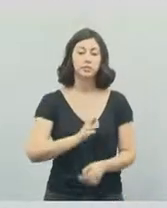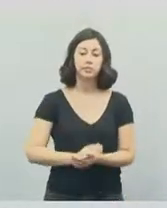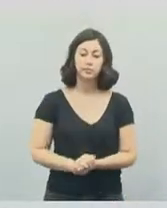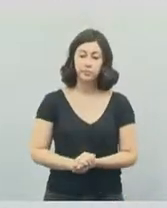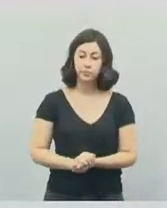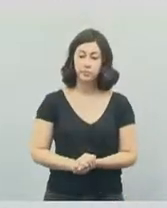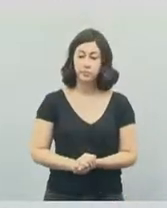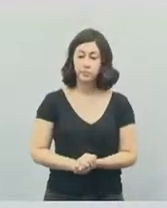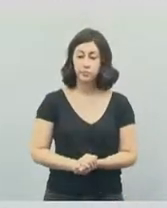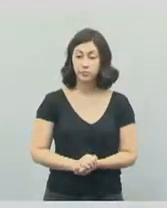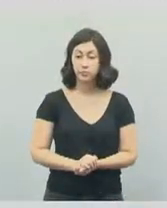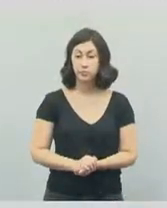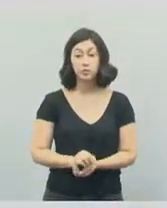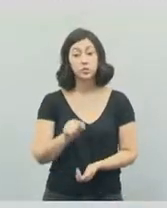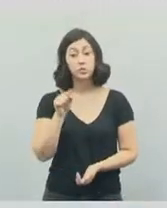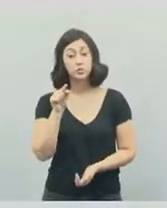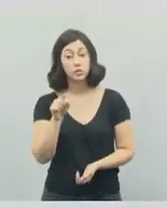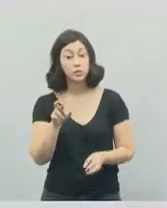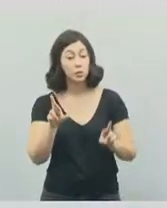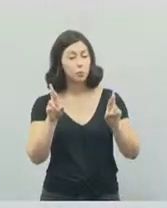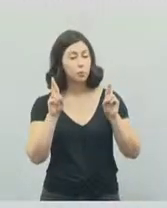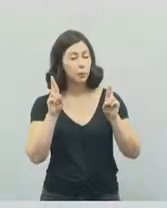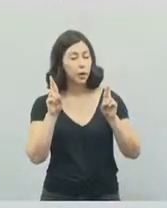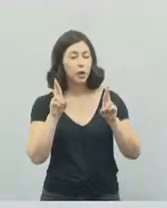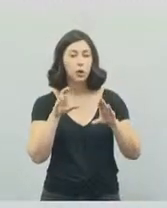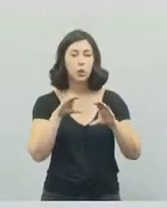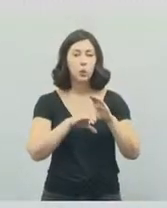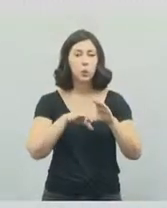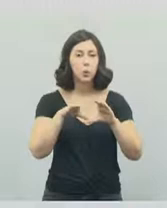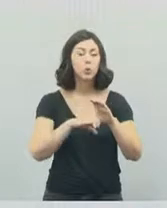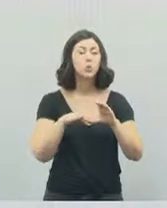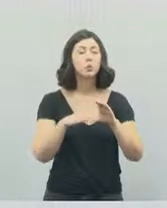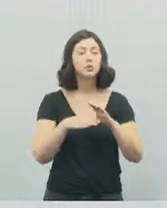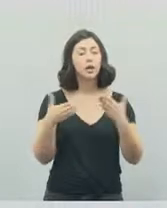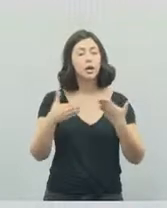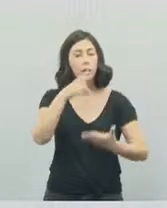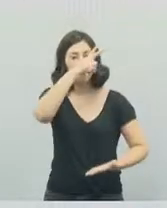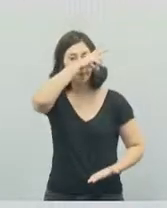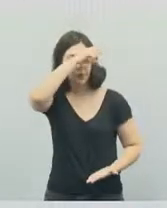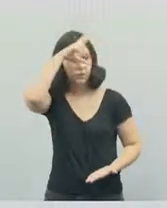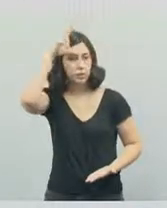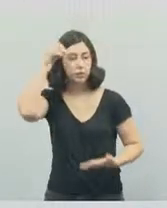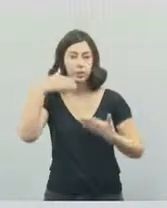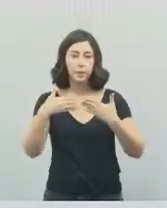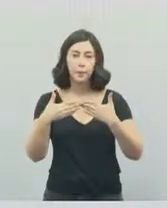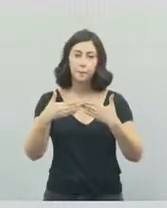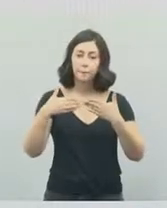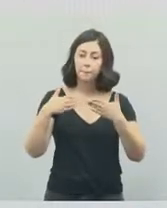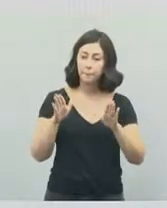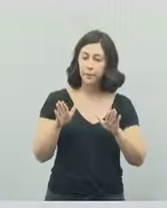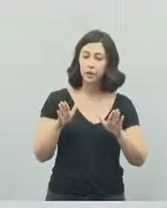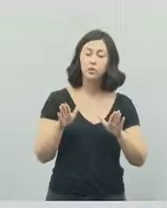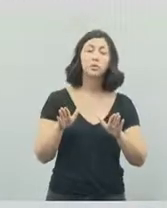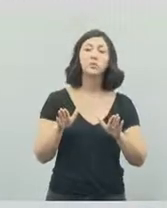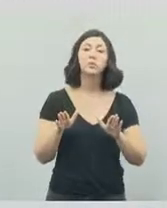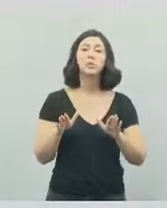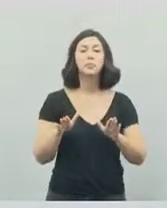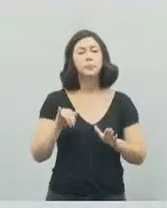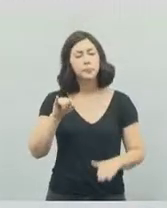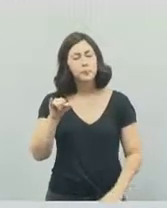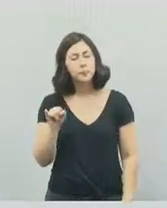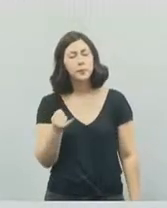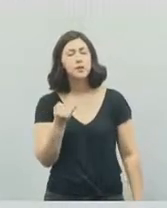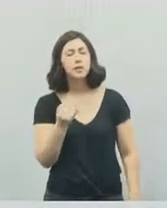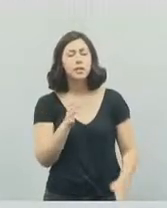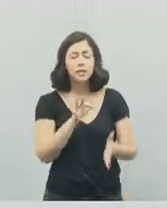Você que estava esperando um concurso público abrir, a Prefeitura abriu essas vagas, então, corre lá,